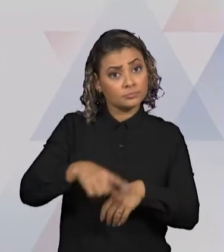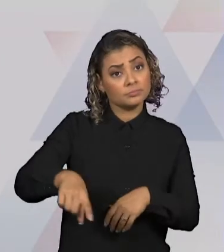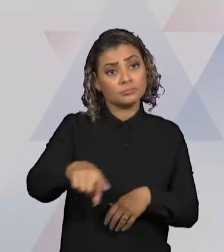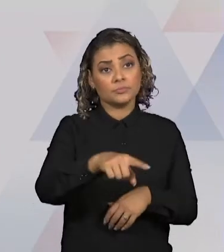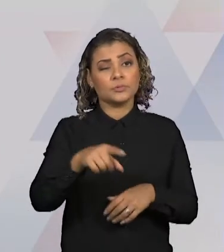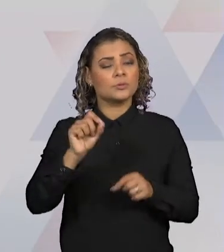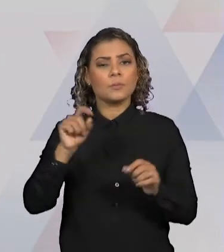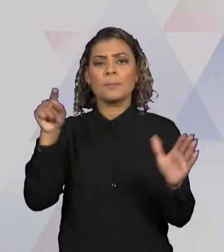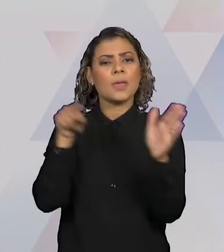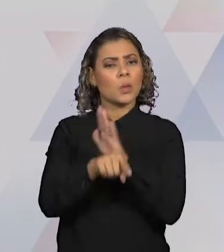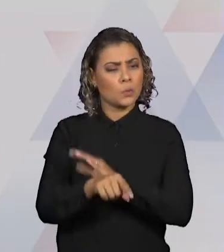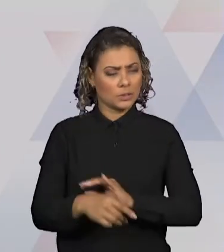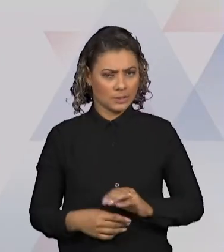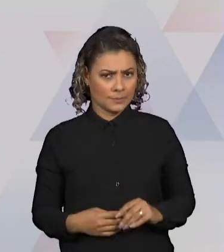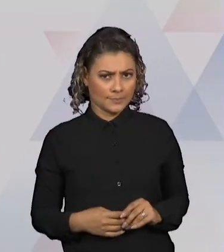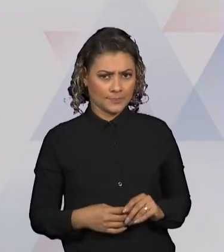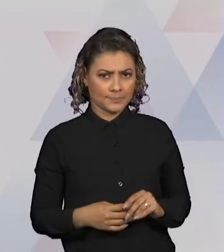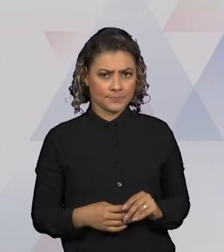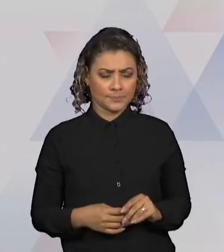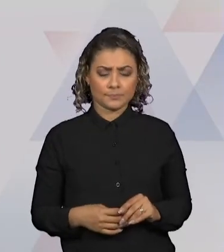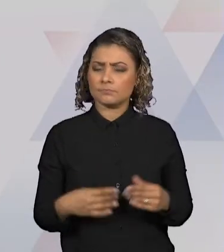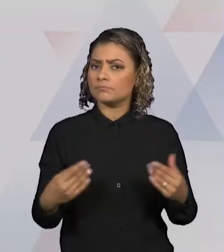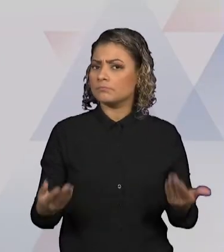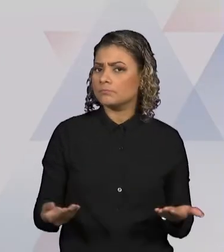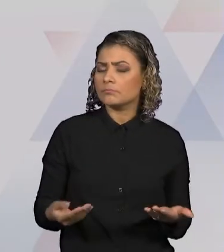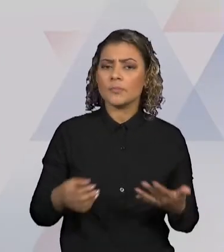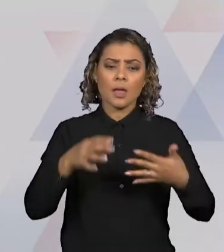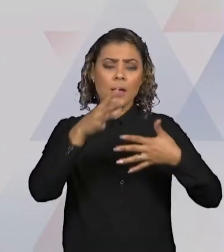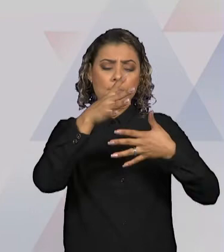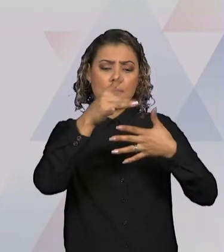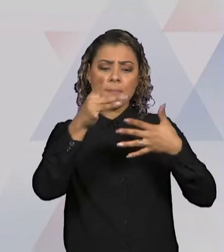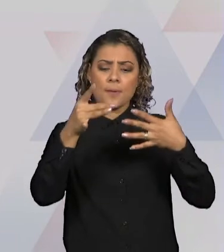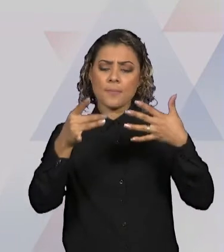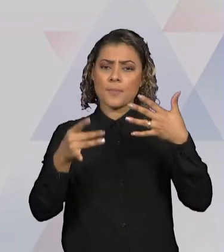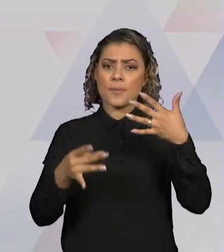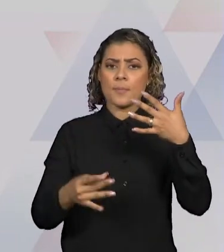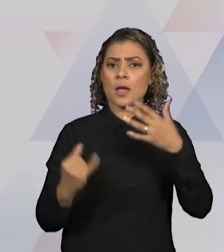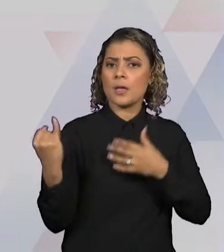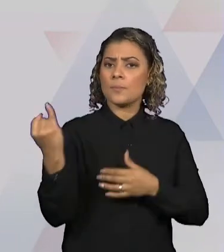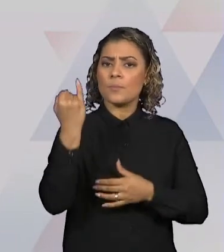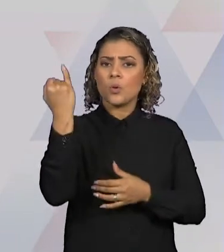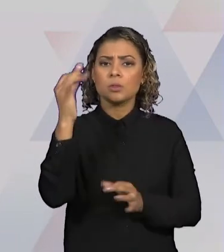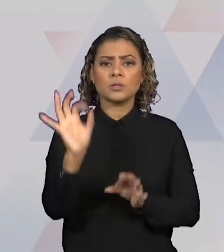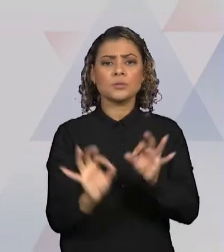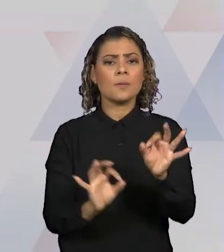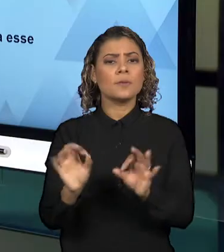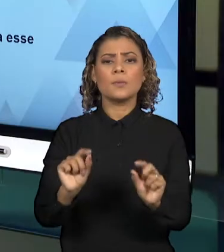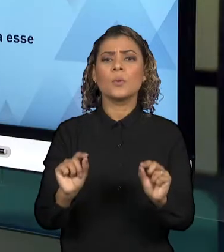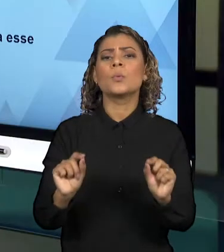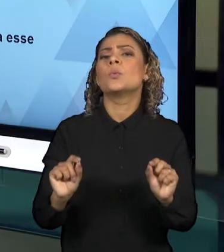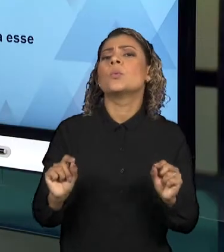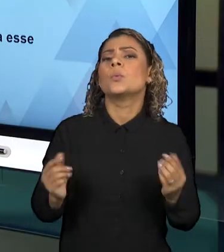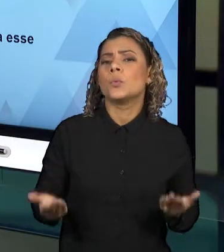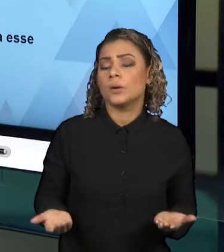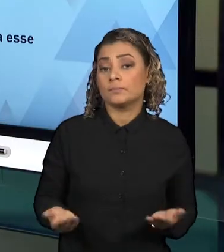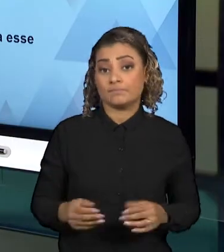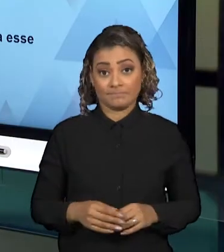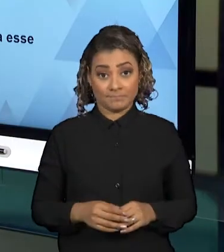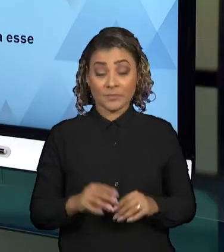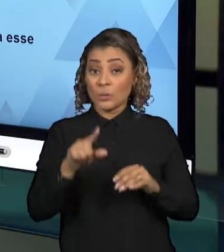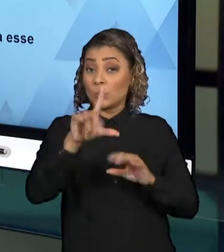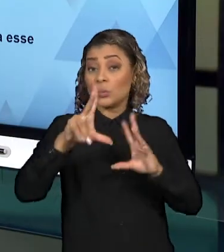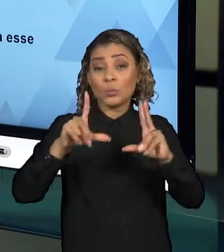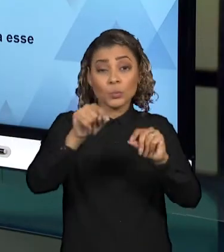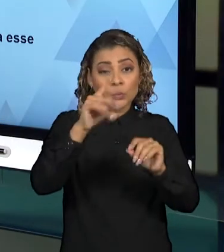a seguinte pergunta. Quais elementos são fundamentais para esse planejamento? Então, de tudo o que